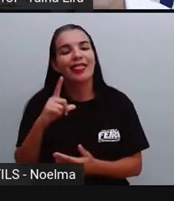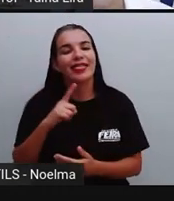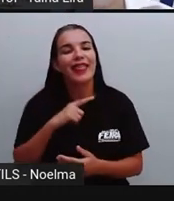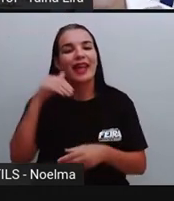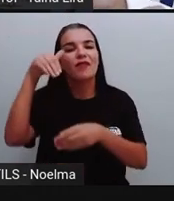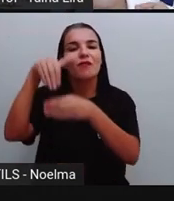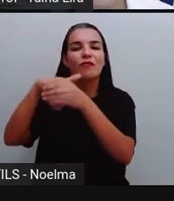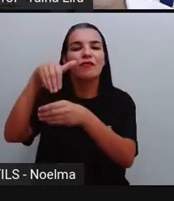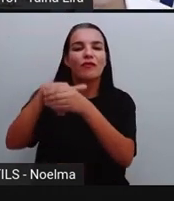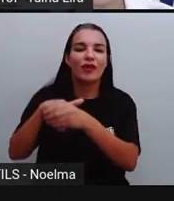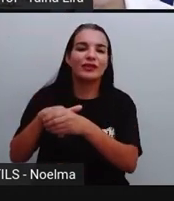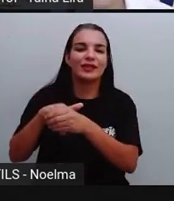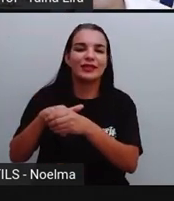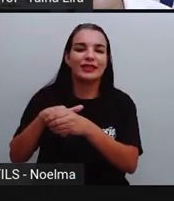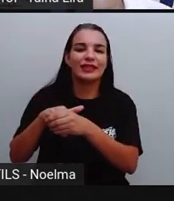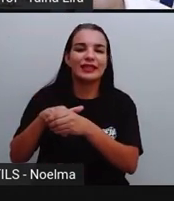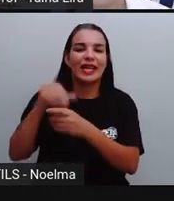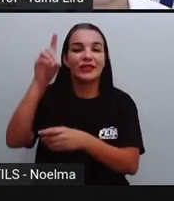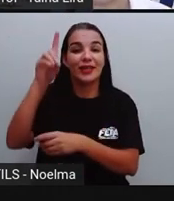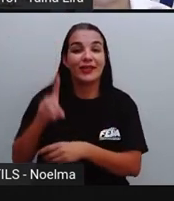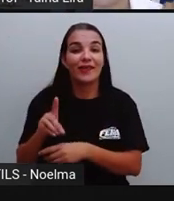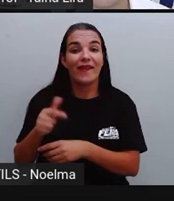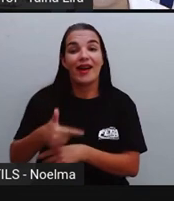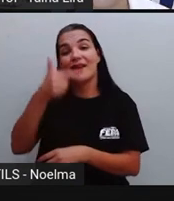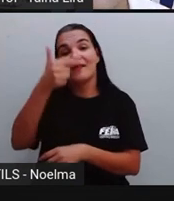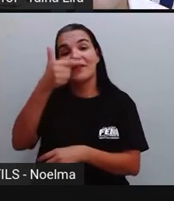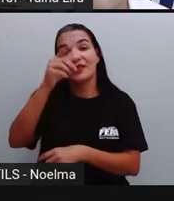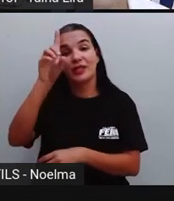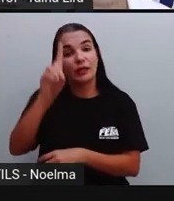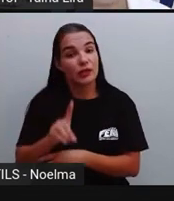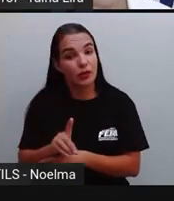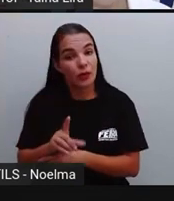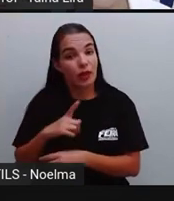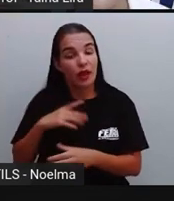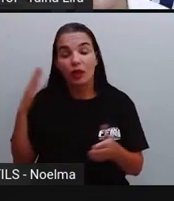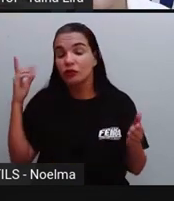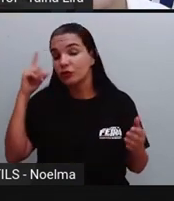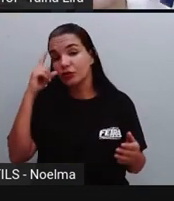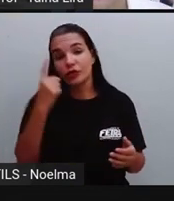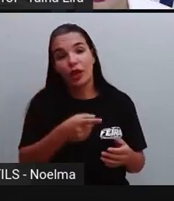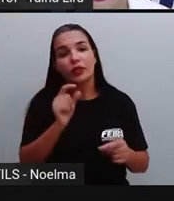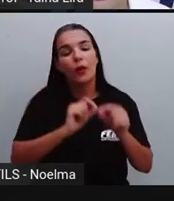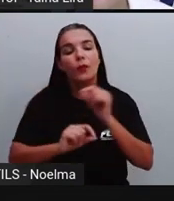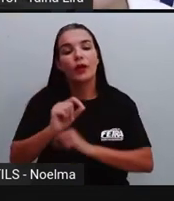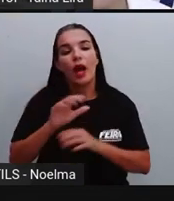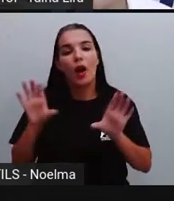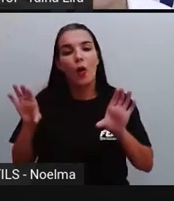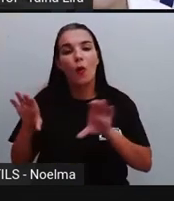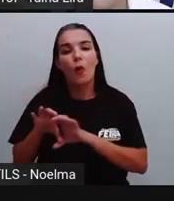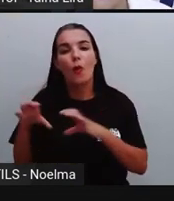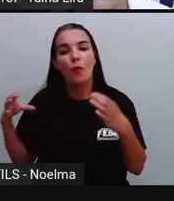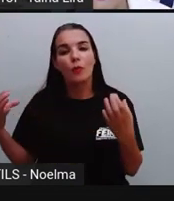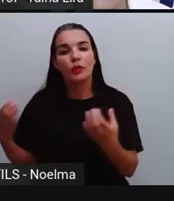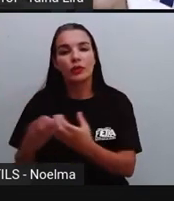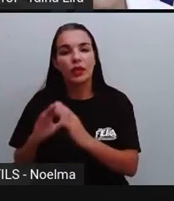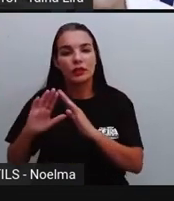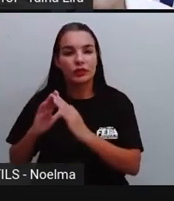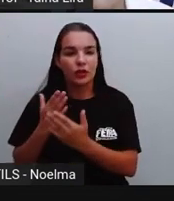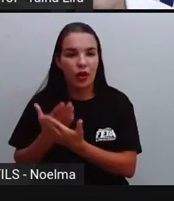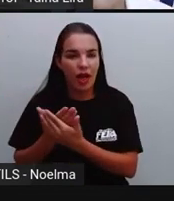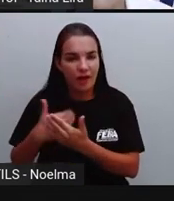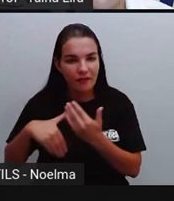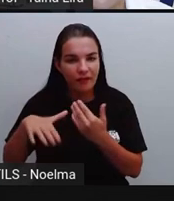eleição de diretores e vices. Então, é uma eleição direta onde a comunidade escolar Vai votar aí